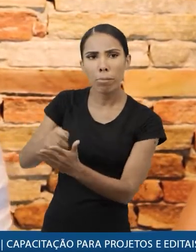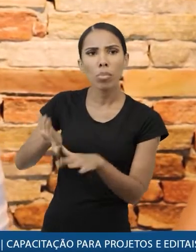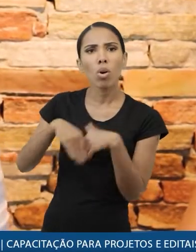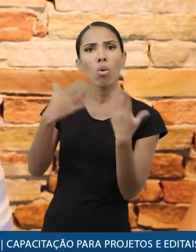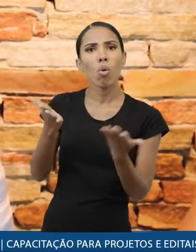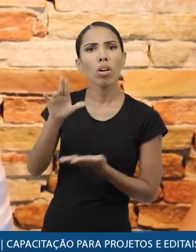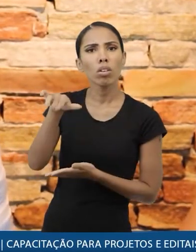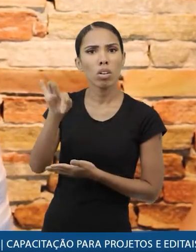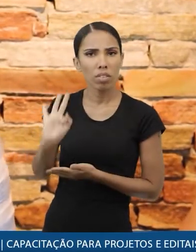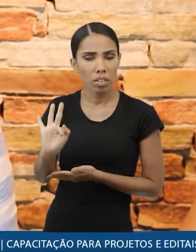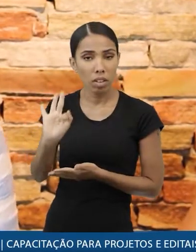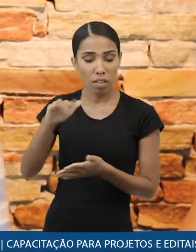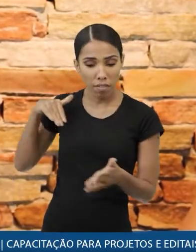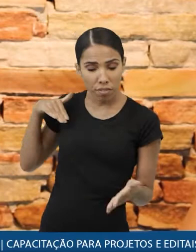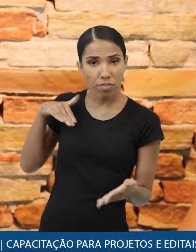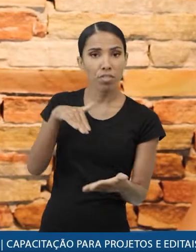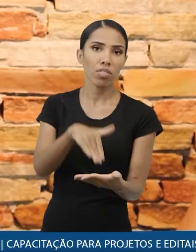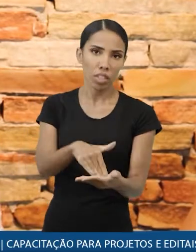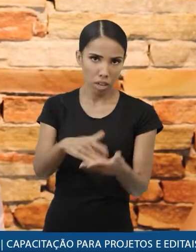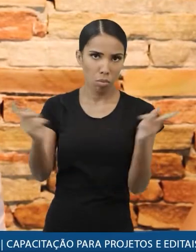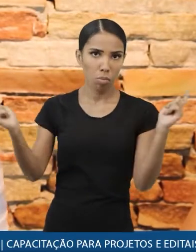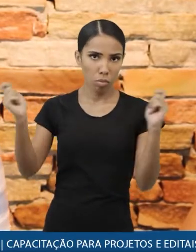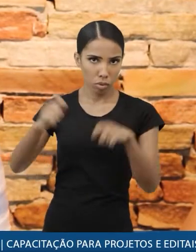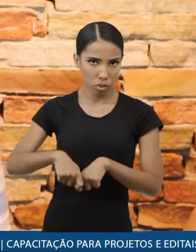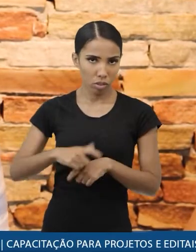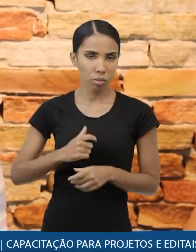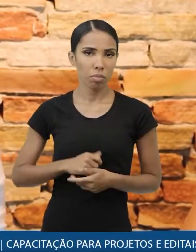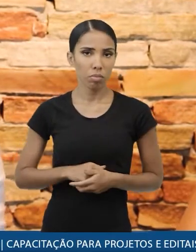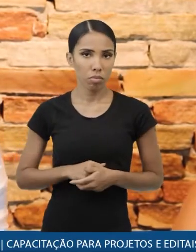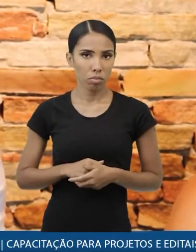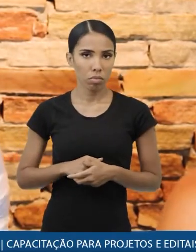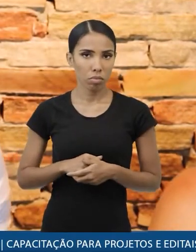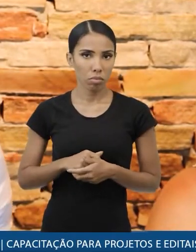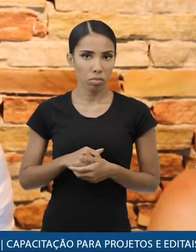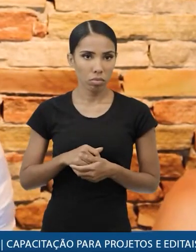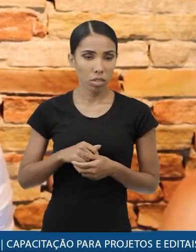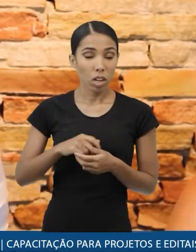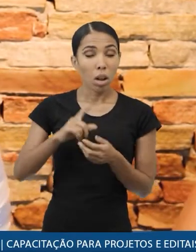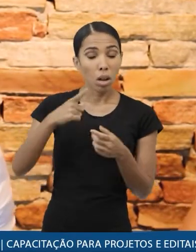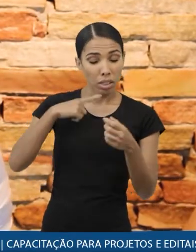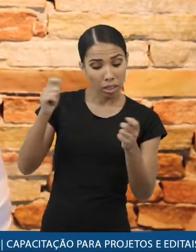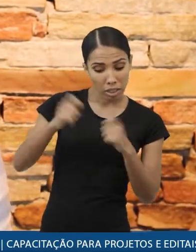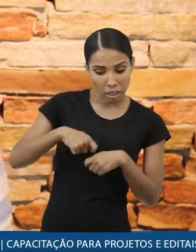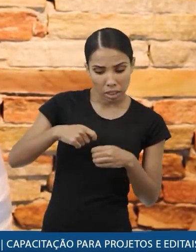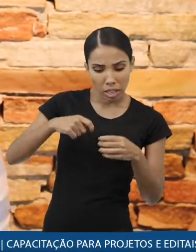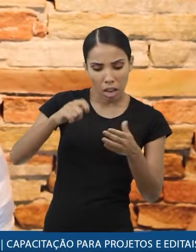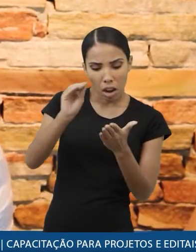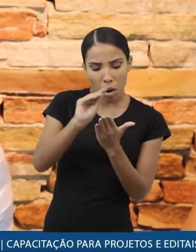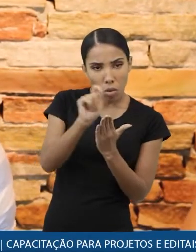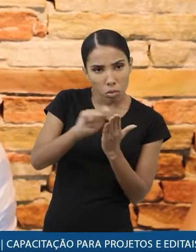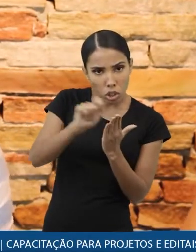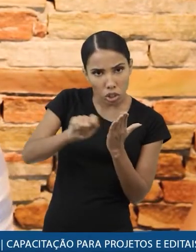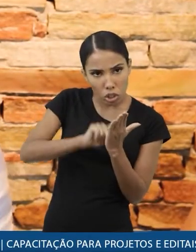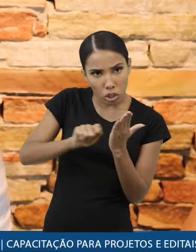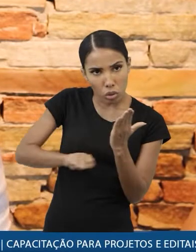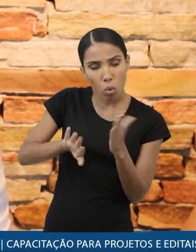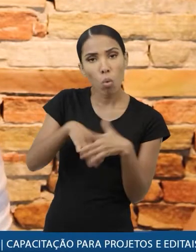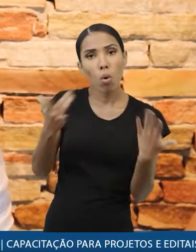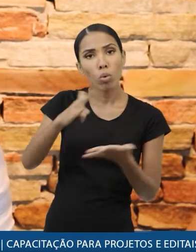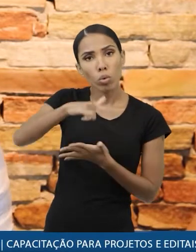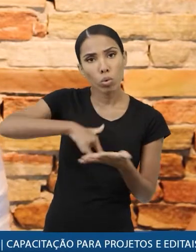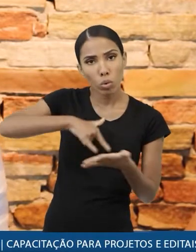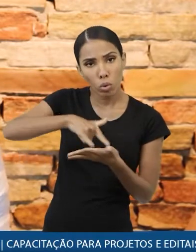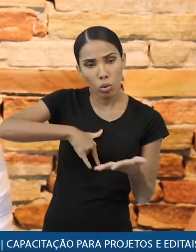qual é a nota que emitiu para que lá no final você possa montar os formulários e aí isso vai depender qual é o formulário exigido qual o tipo de